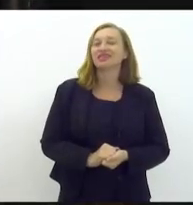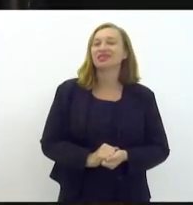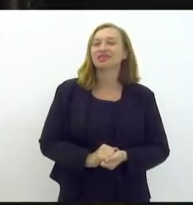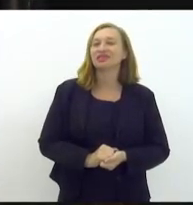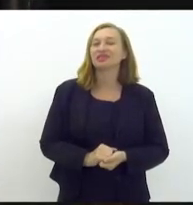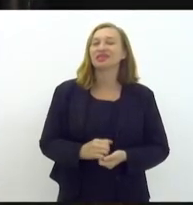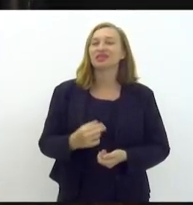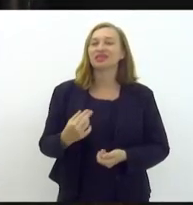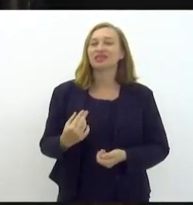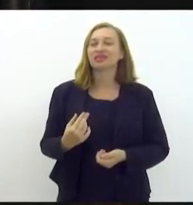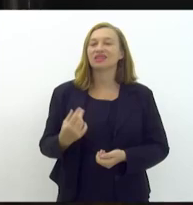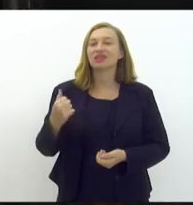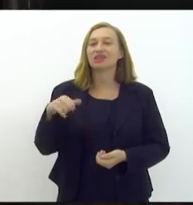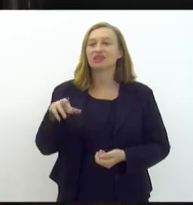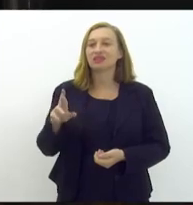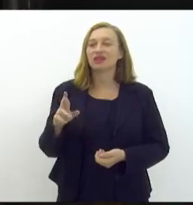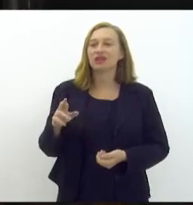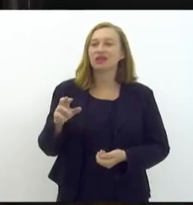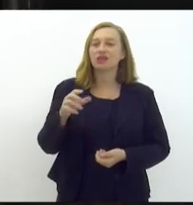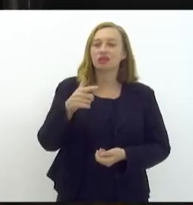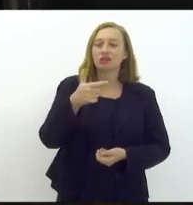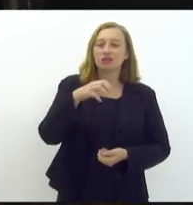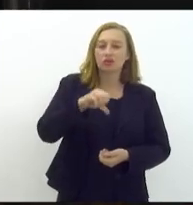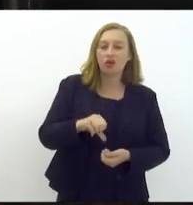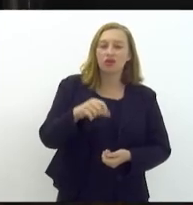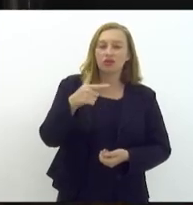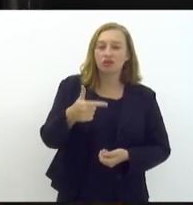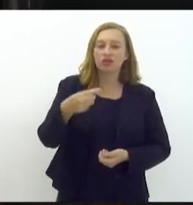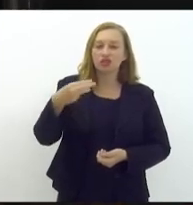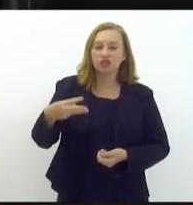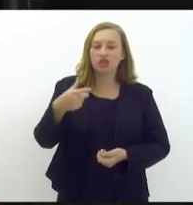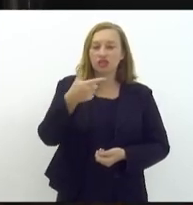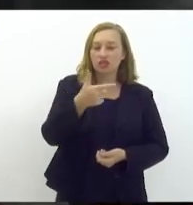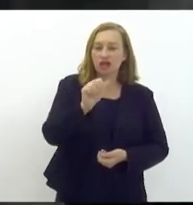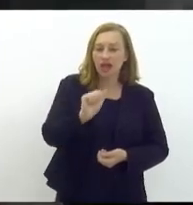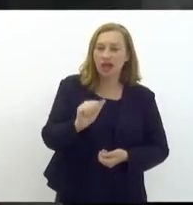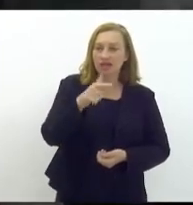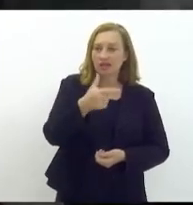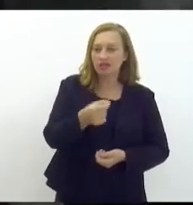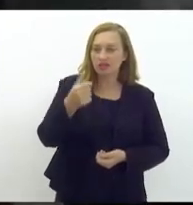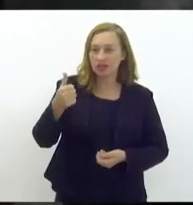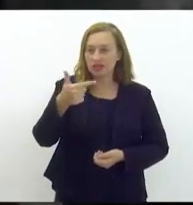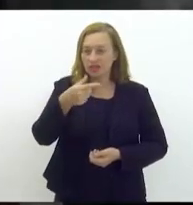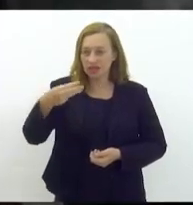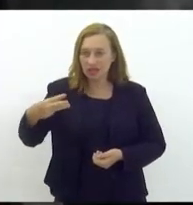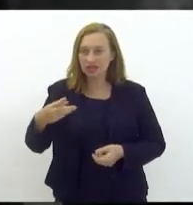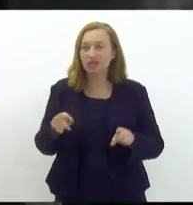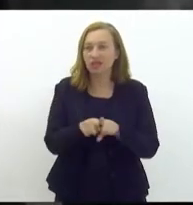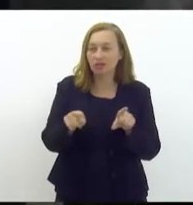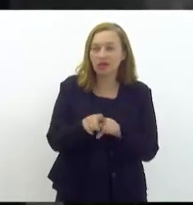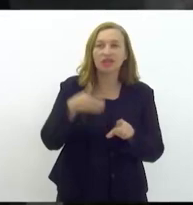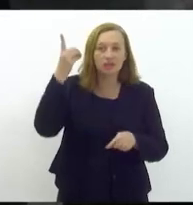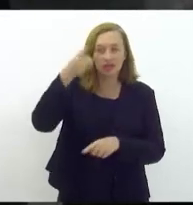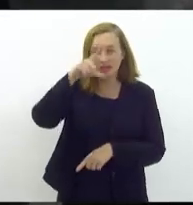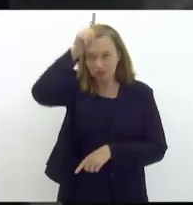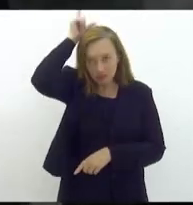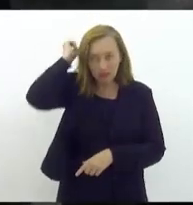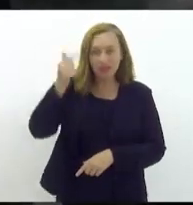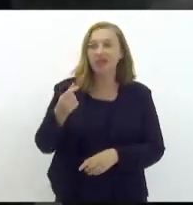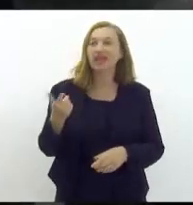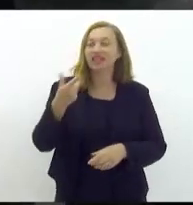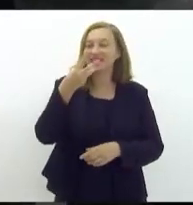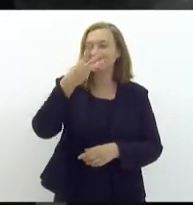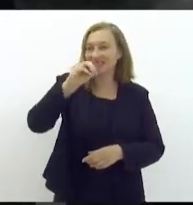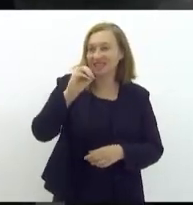923A de 23 e o do deputado Luiz Paulo? Eu tenho acordo com o deputado Luiz Paulo para daqui a 30 anos.